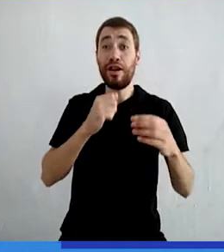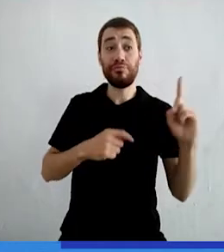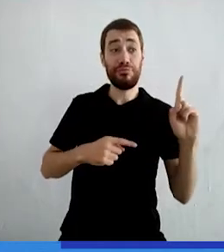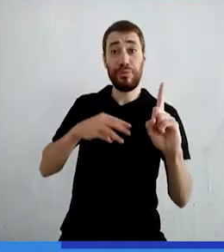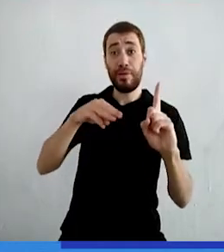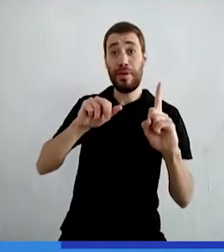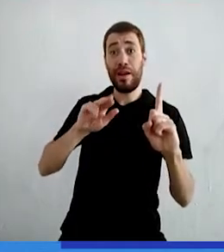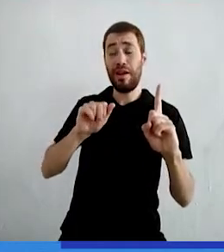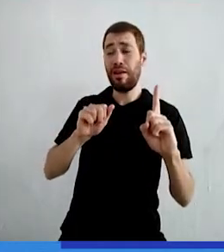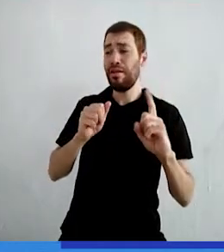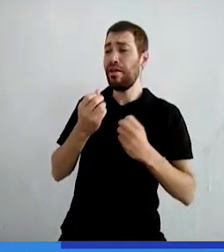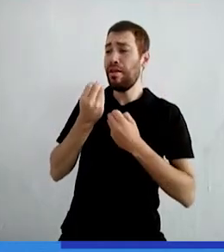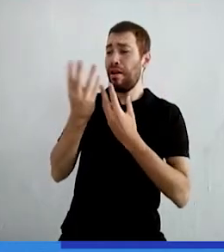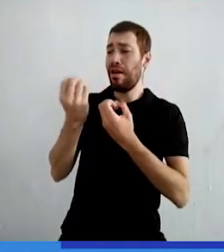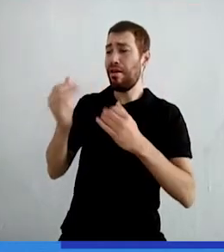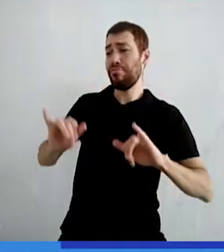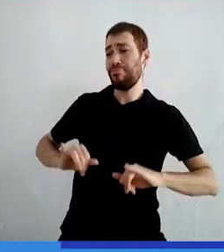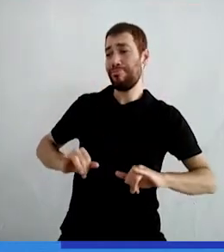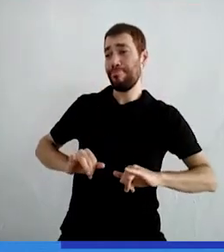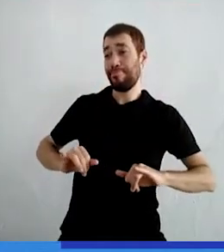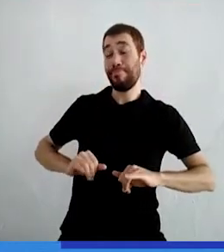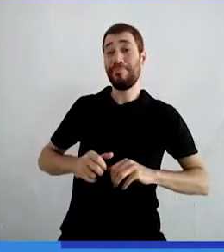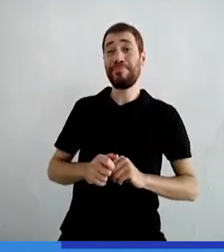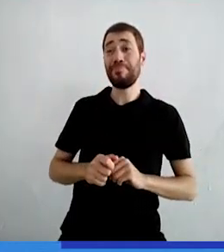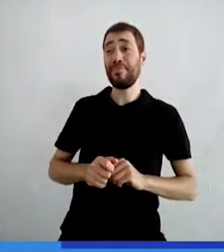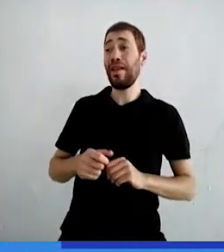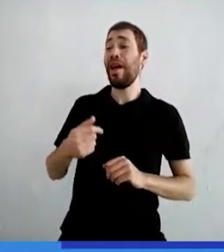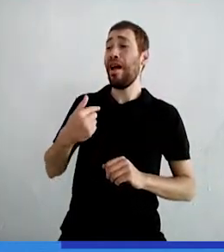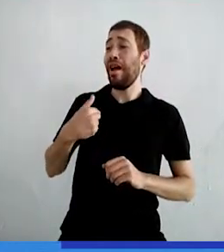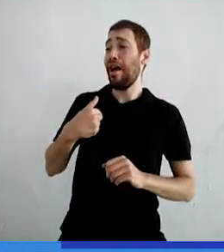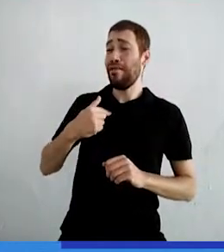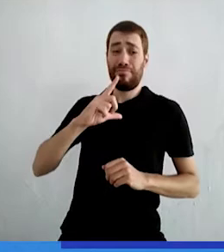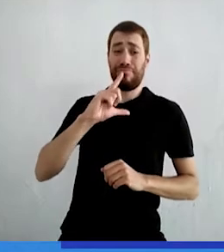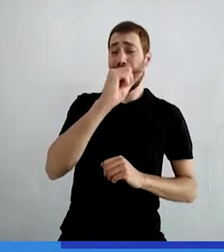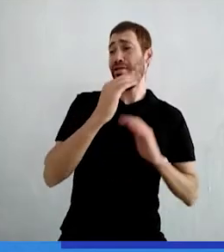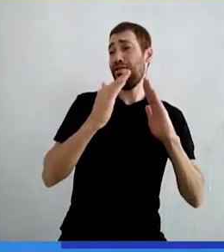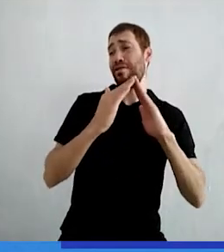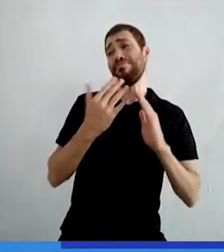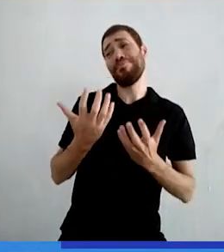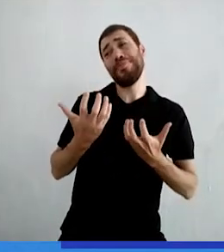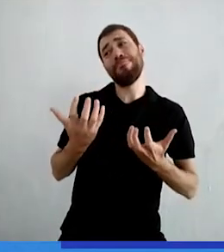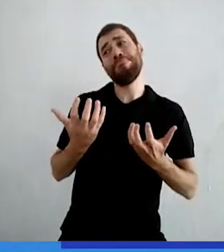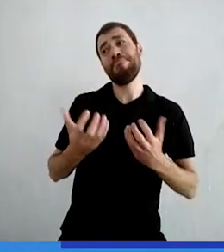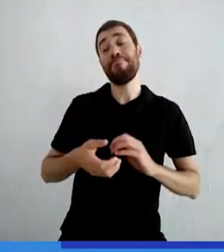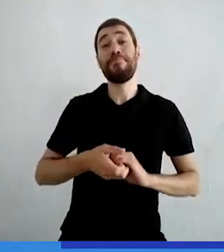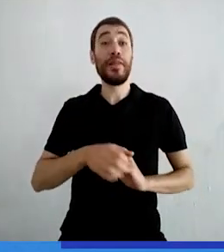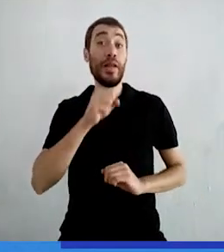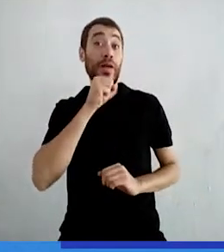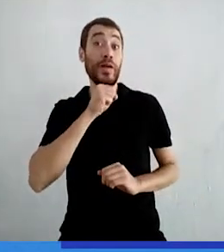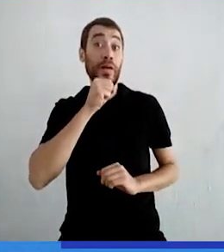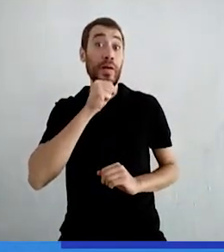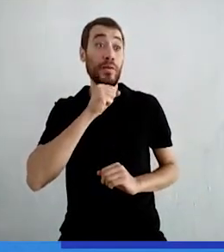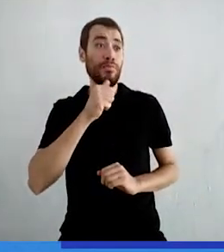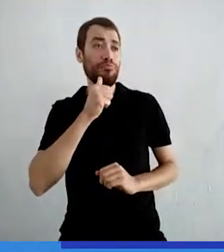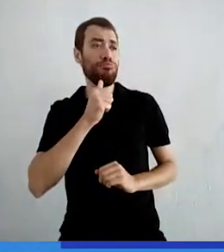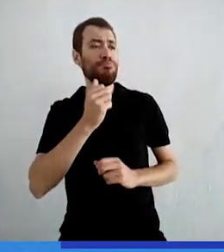reclamava pra ela do seu sofrimento E um dia diz que queria fugir de casa A